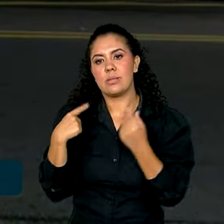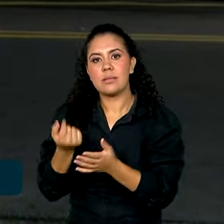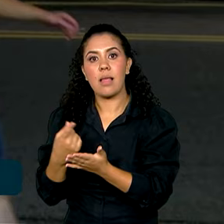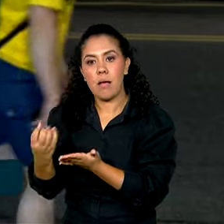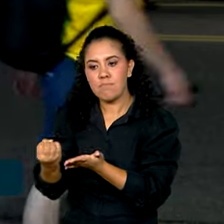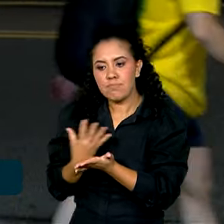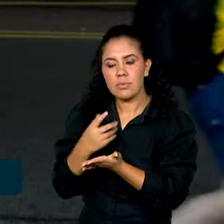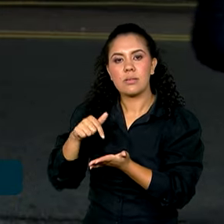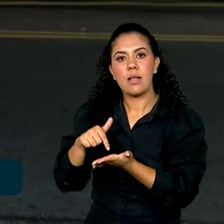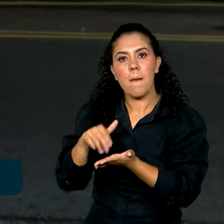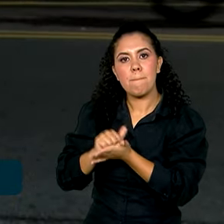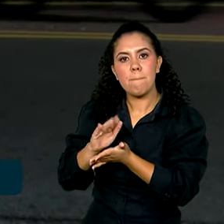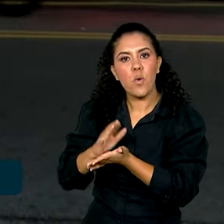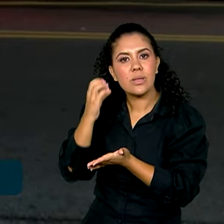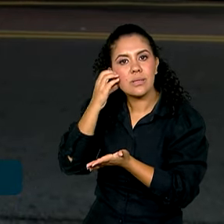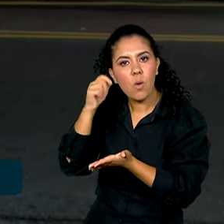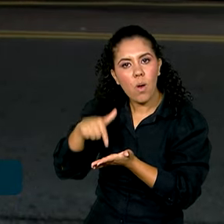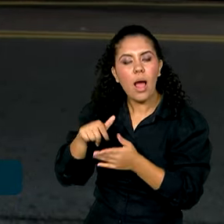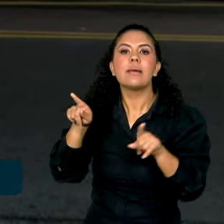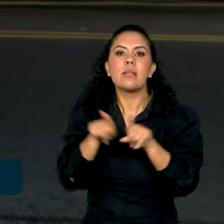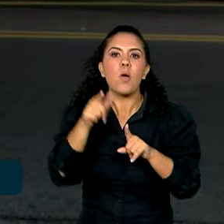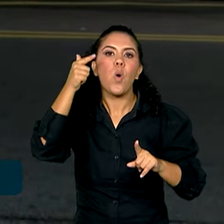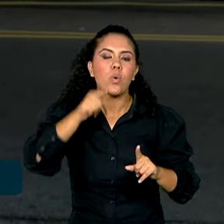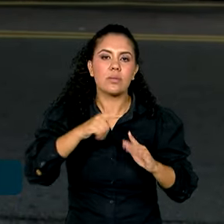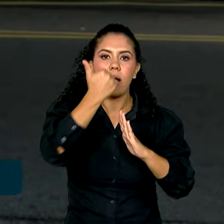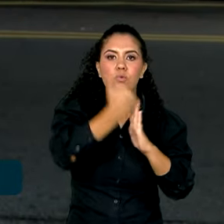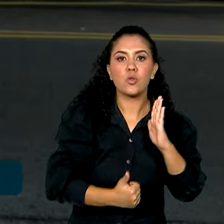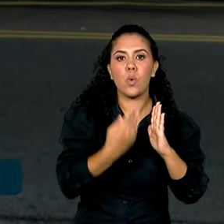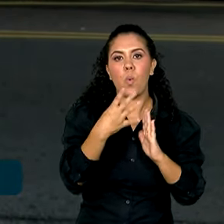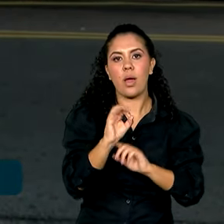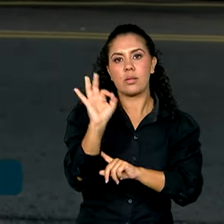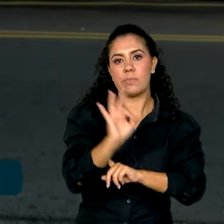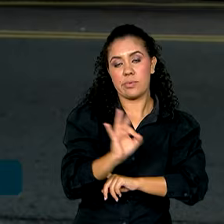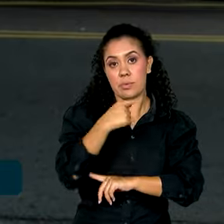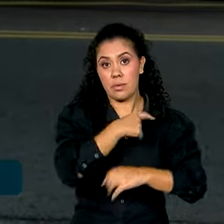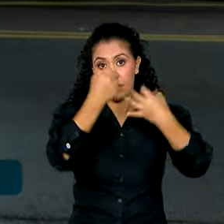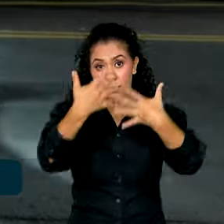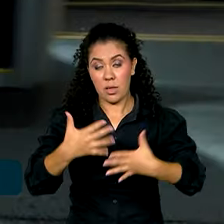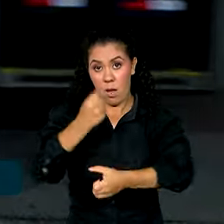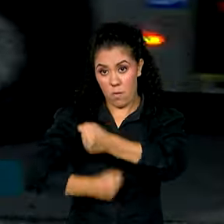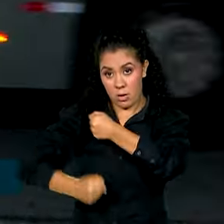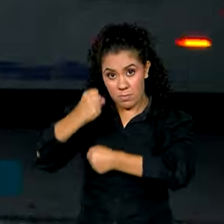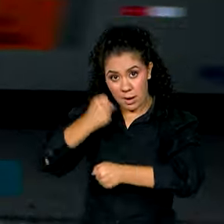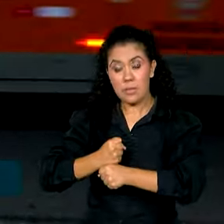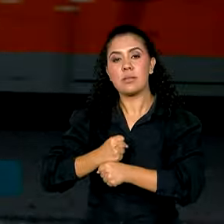com até 40% de desconto. E no ano passado, foram feitas cerca de